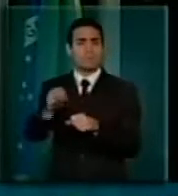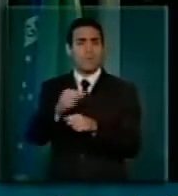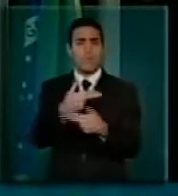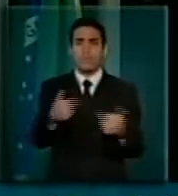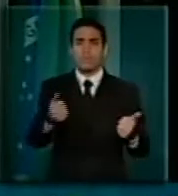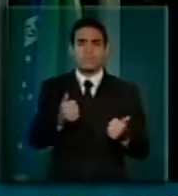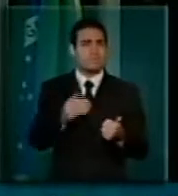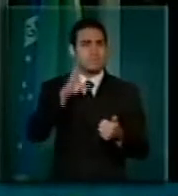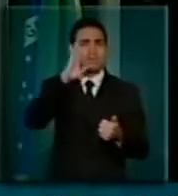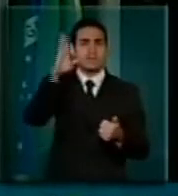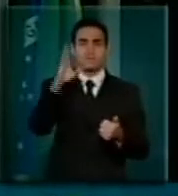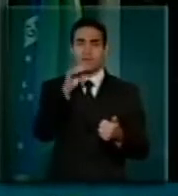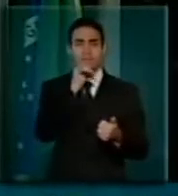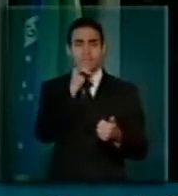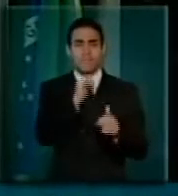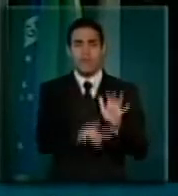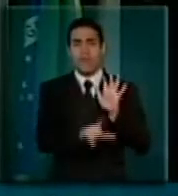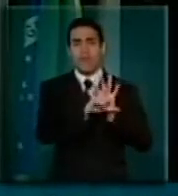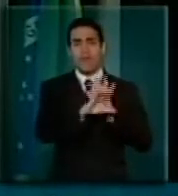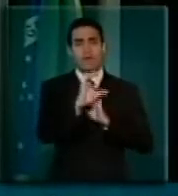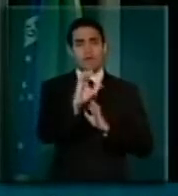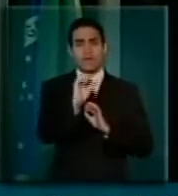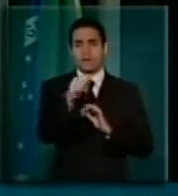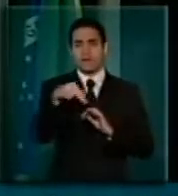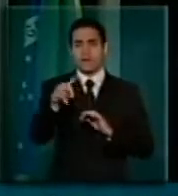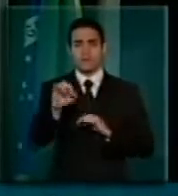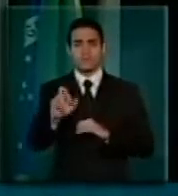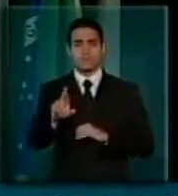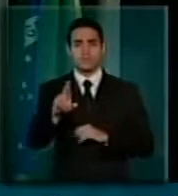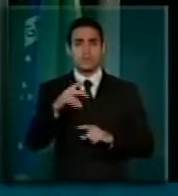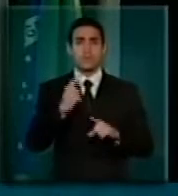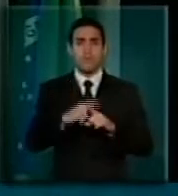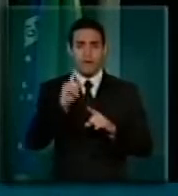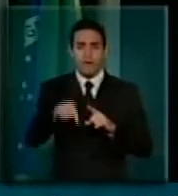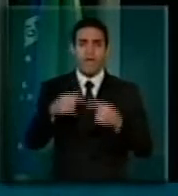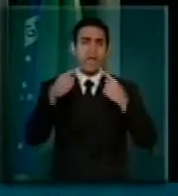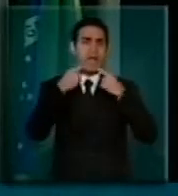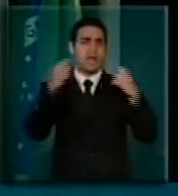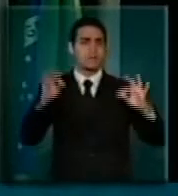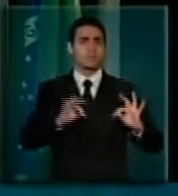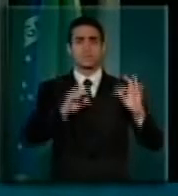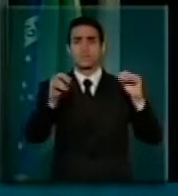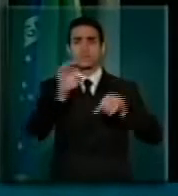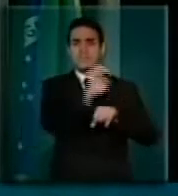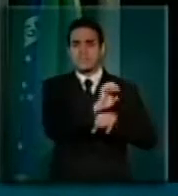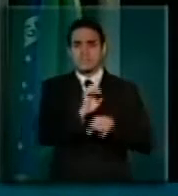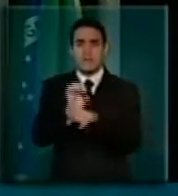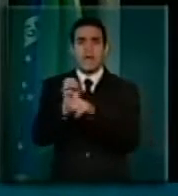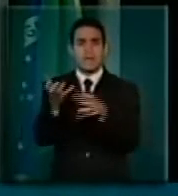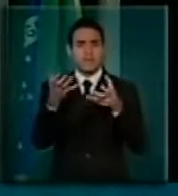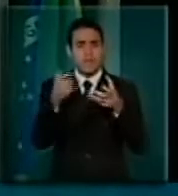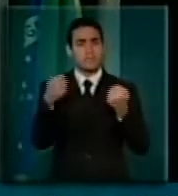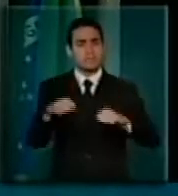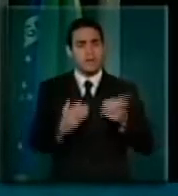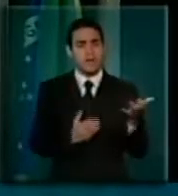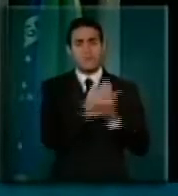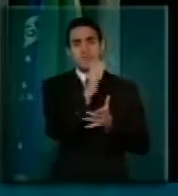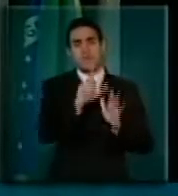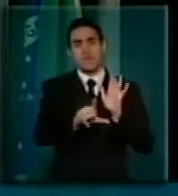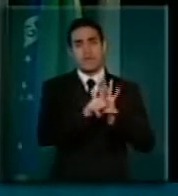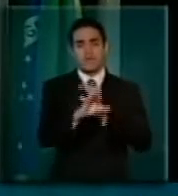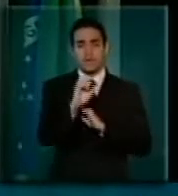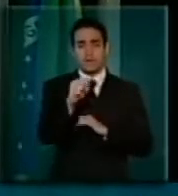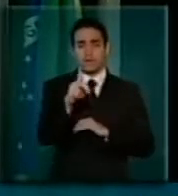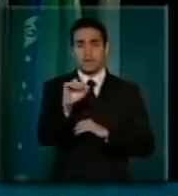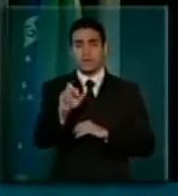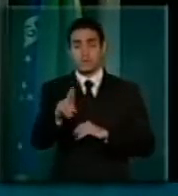como a Lei Candir, que era uma reivindicação de diversos estados, sobretudo alguns governados pela